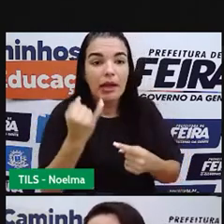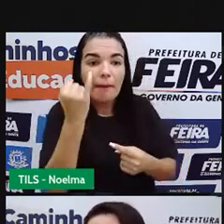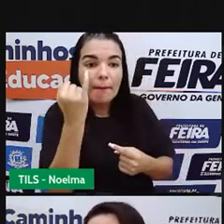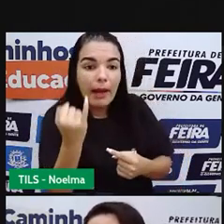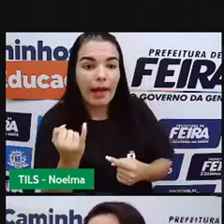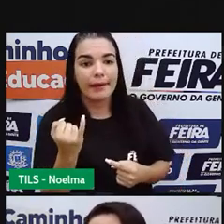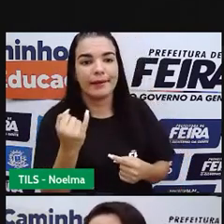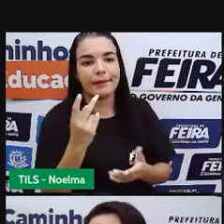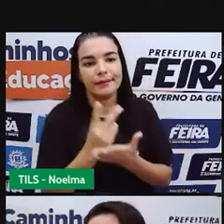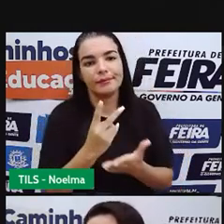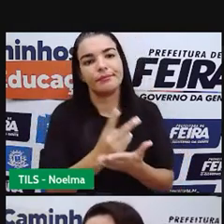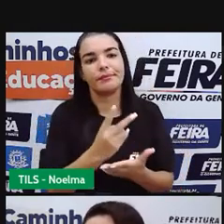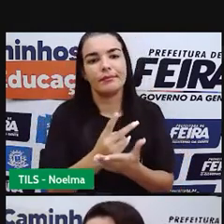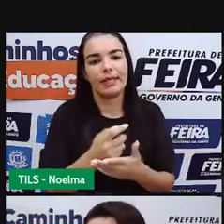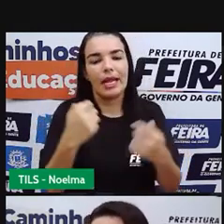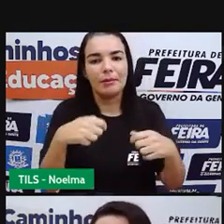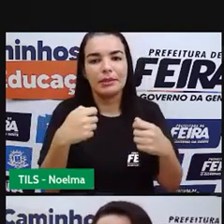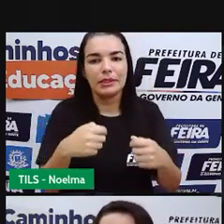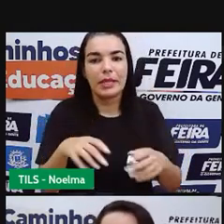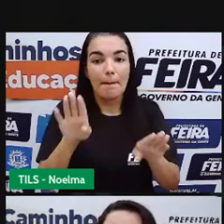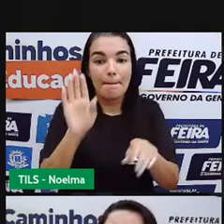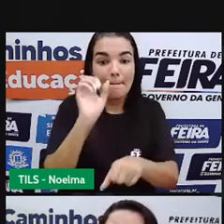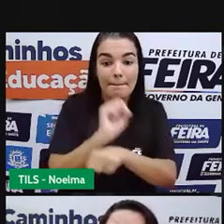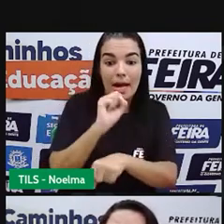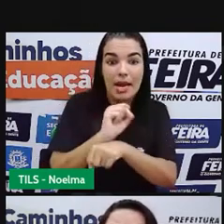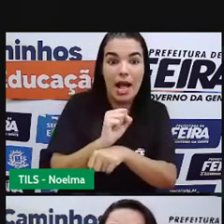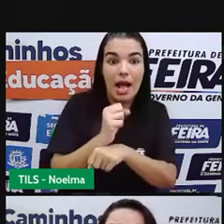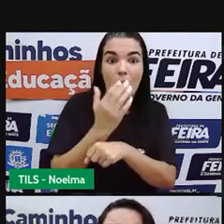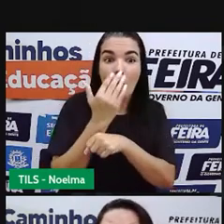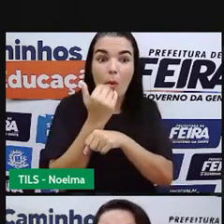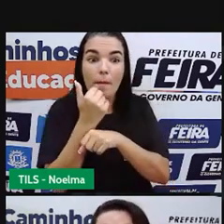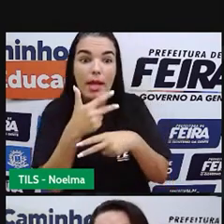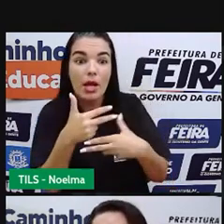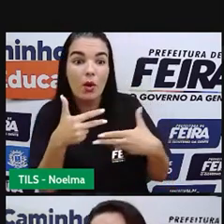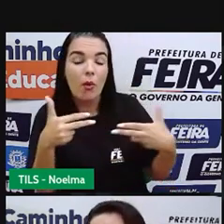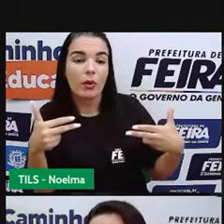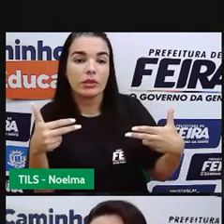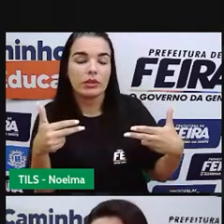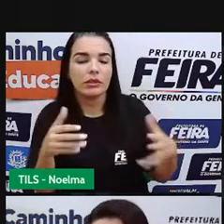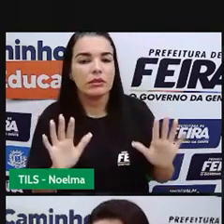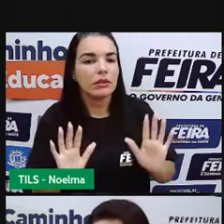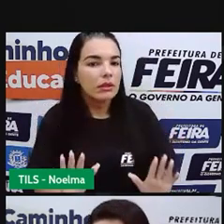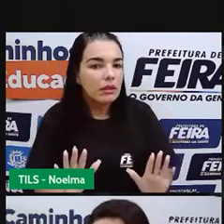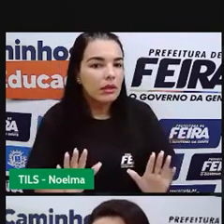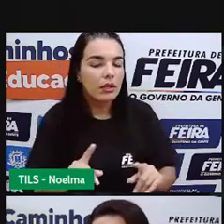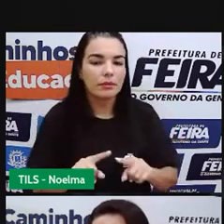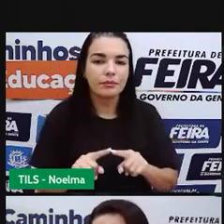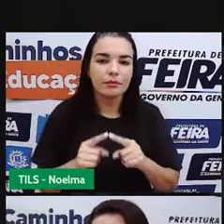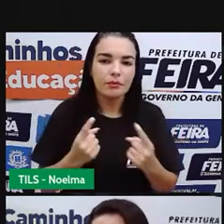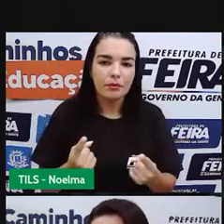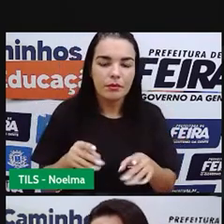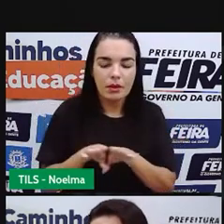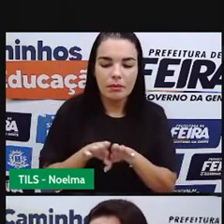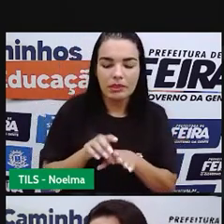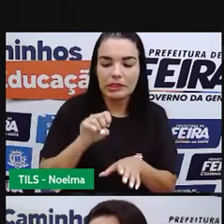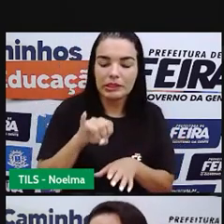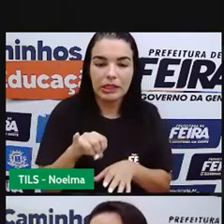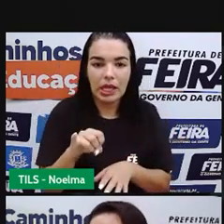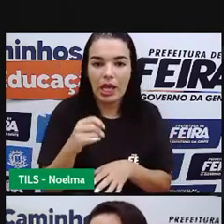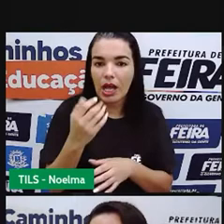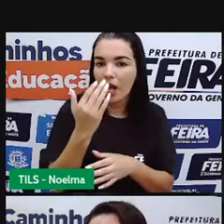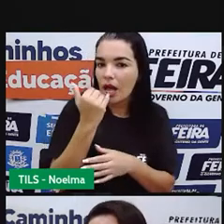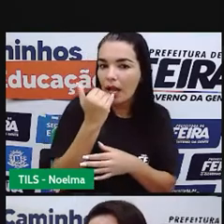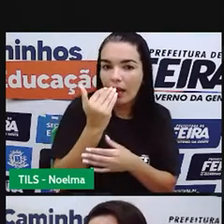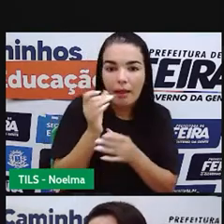restrição alimentar muito intensa. Ou quando elas não fazem essa restrição alimentar, elas deixam de